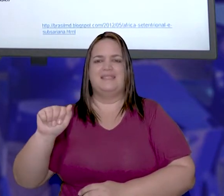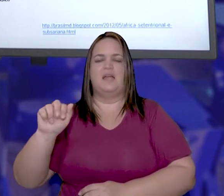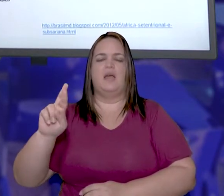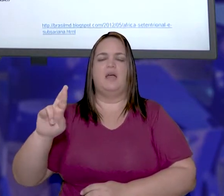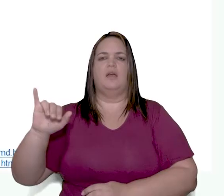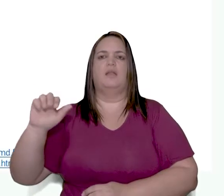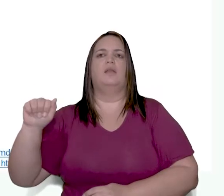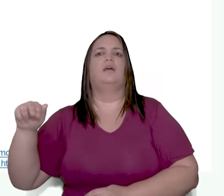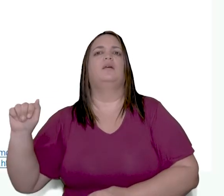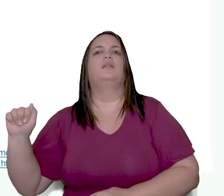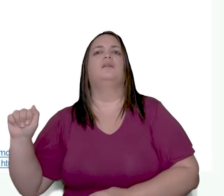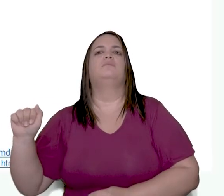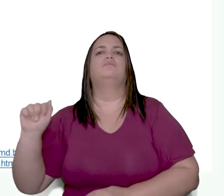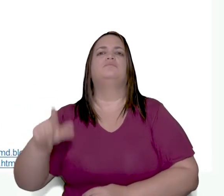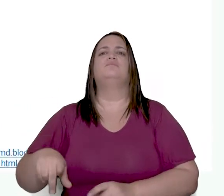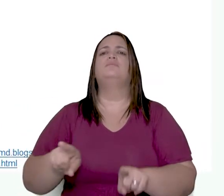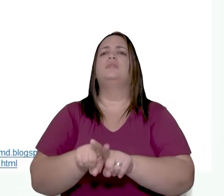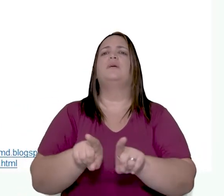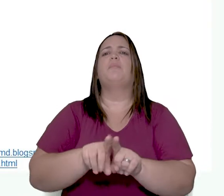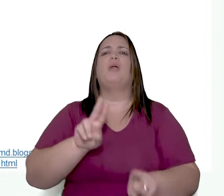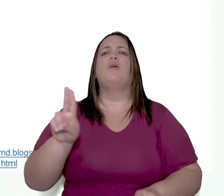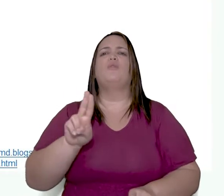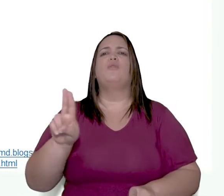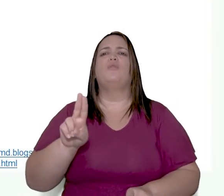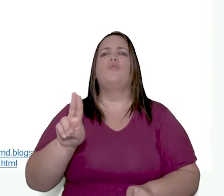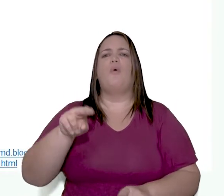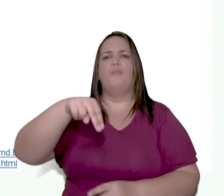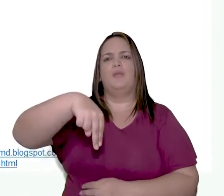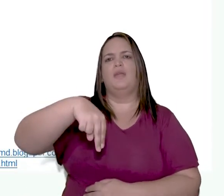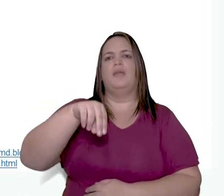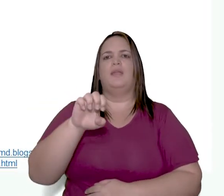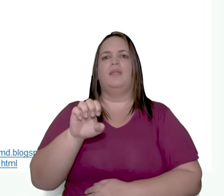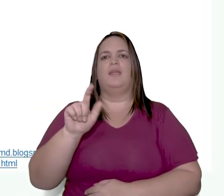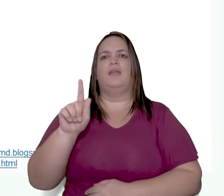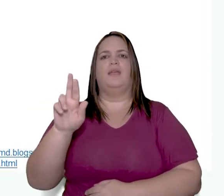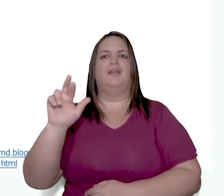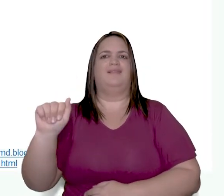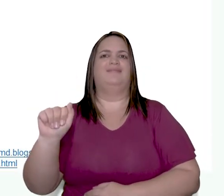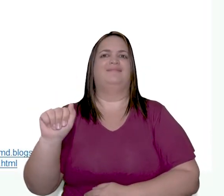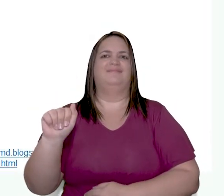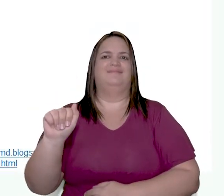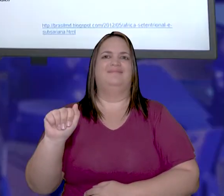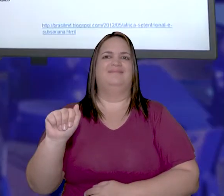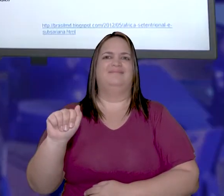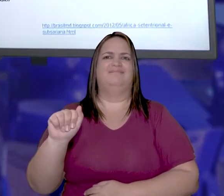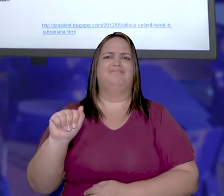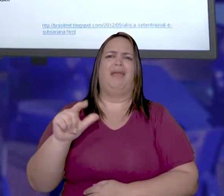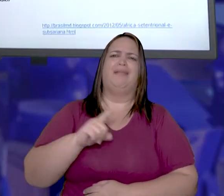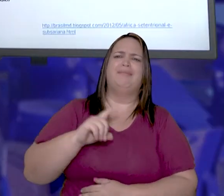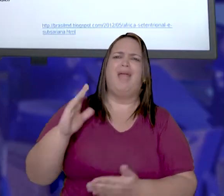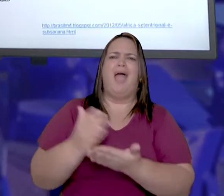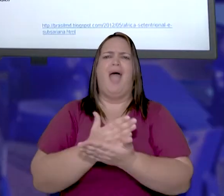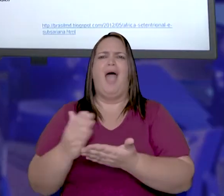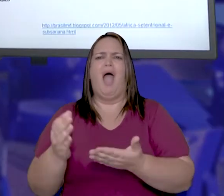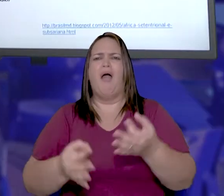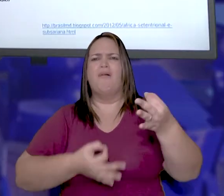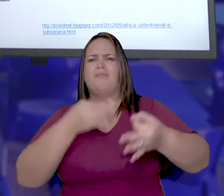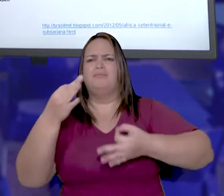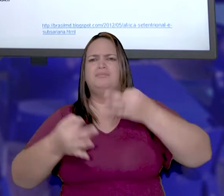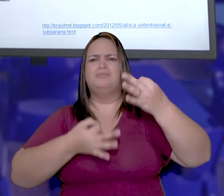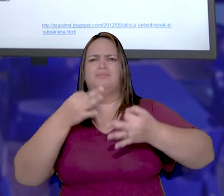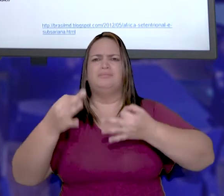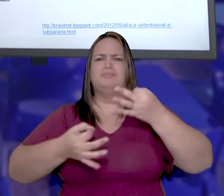África Sub-Sahariana, correto? Também conhecida como África